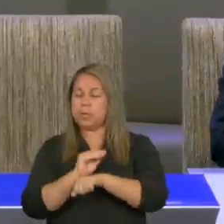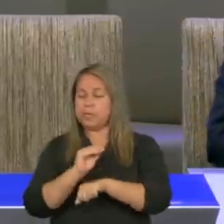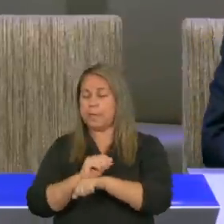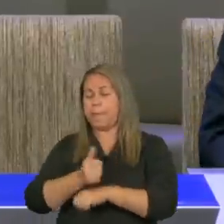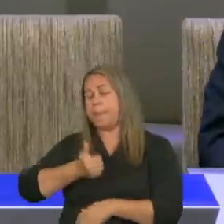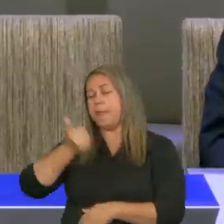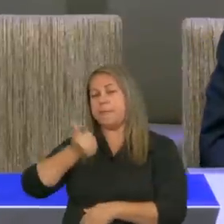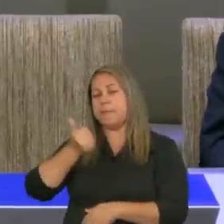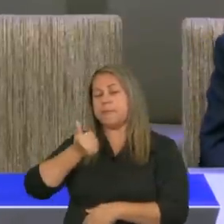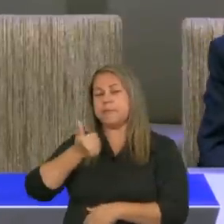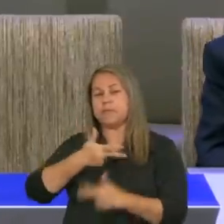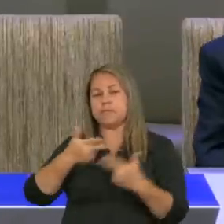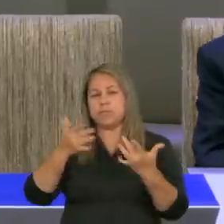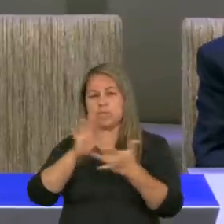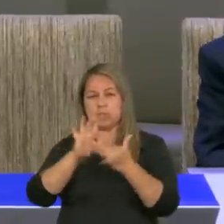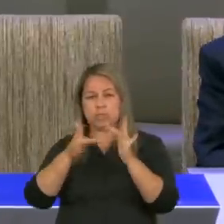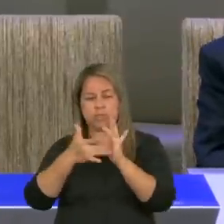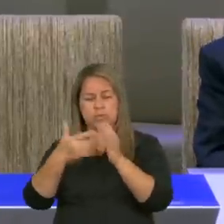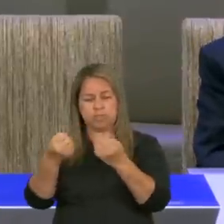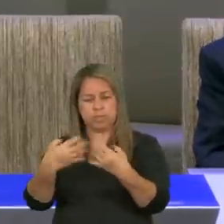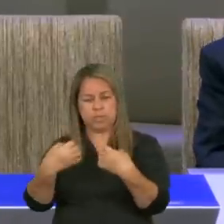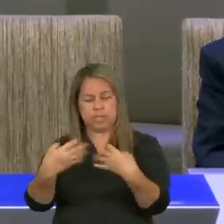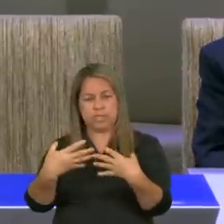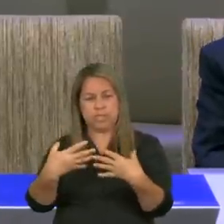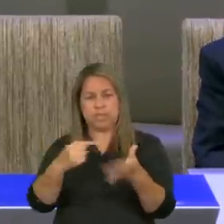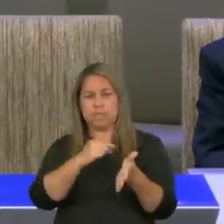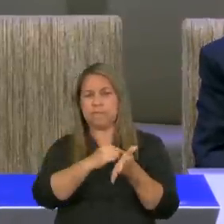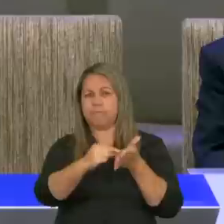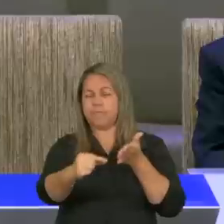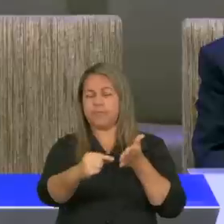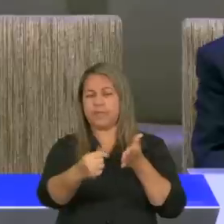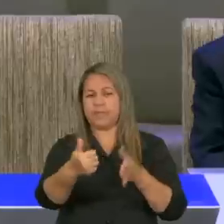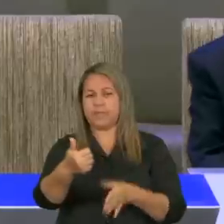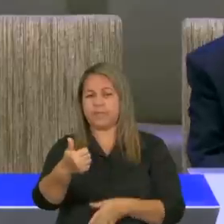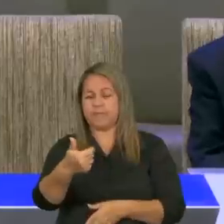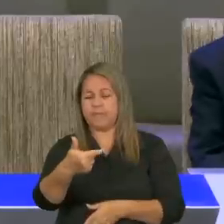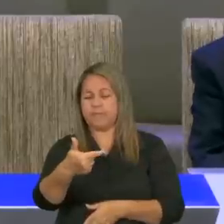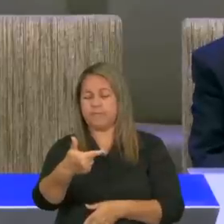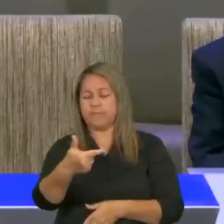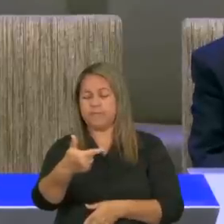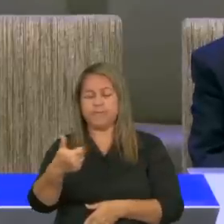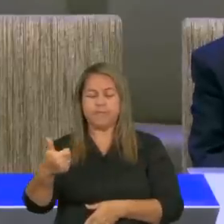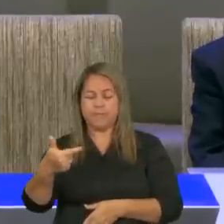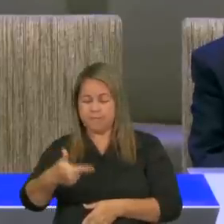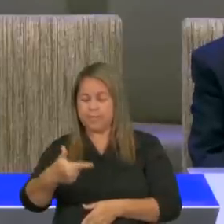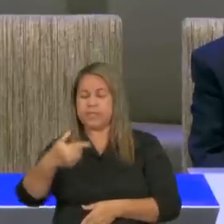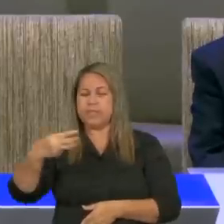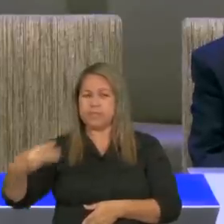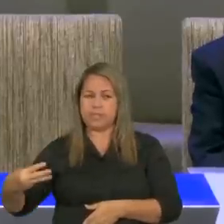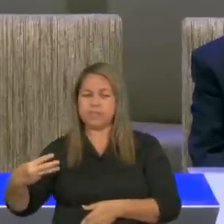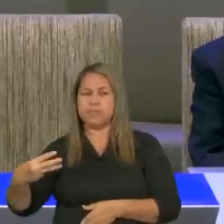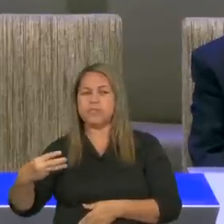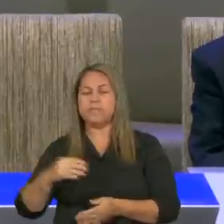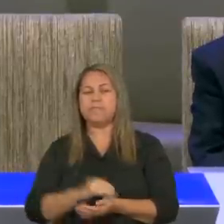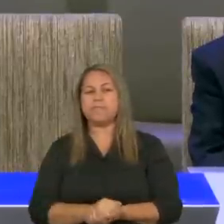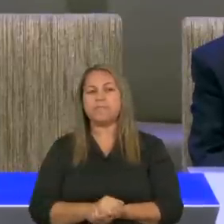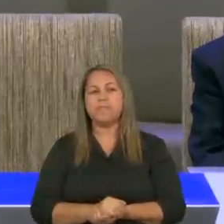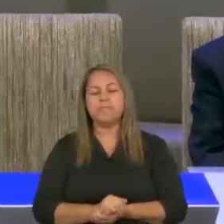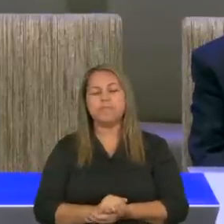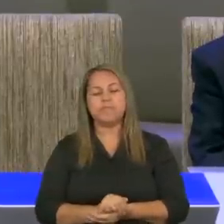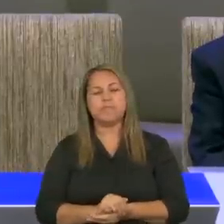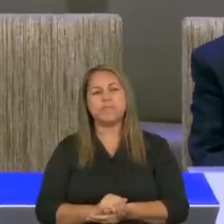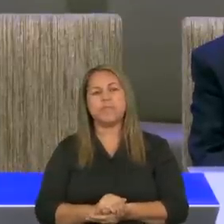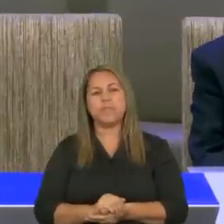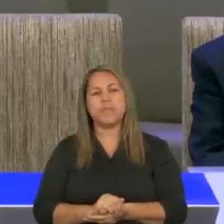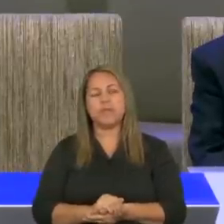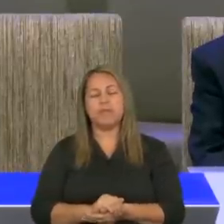Jesus nos ensina está no versículo de número 23. Na versão da Bíblia Nova